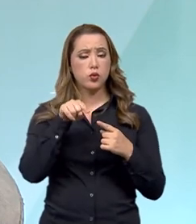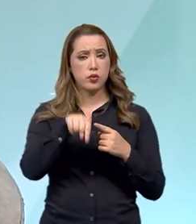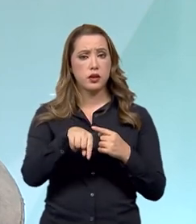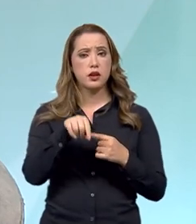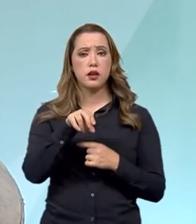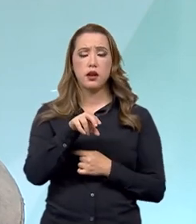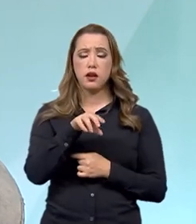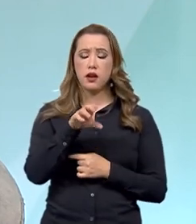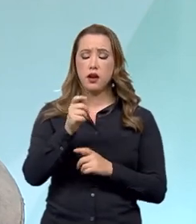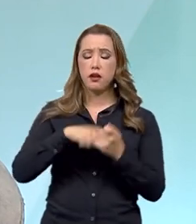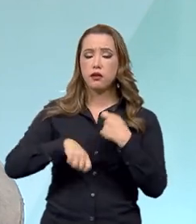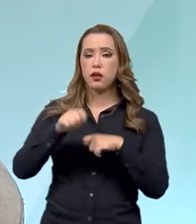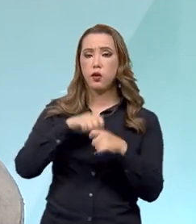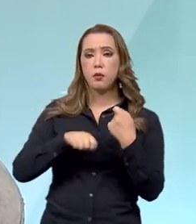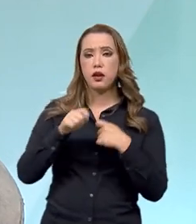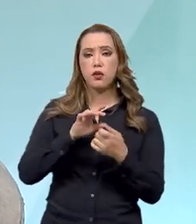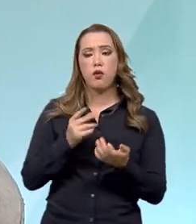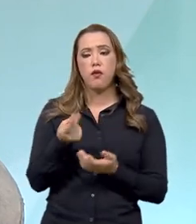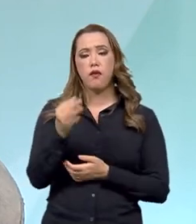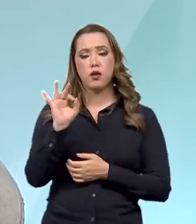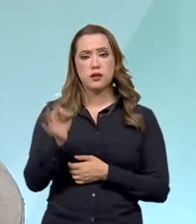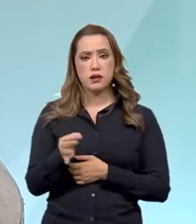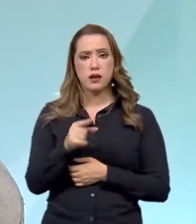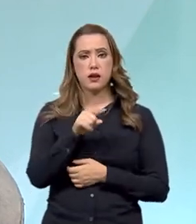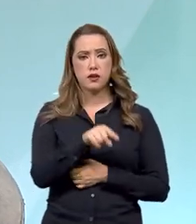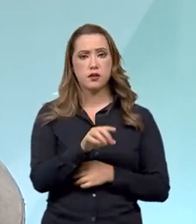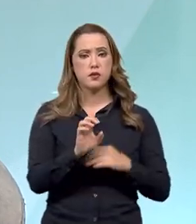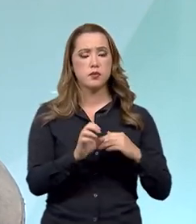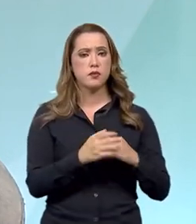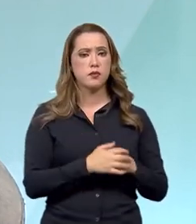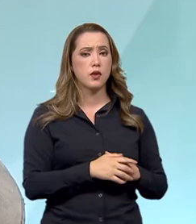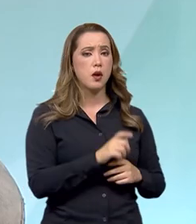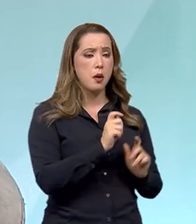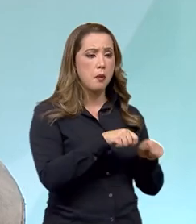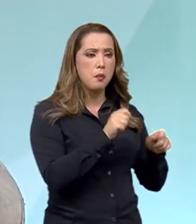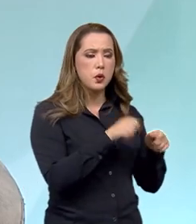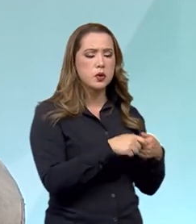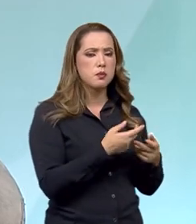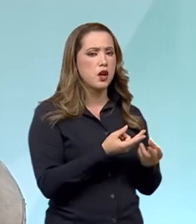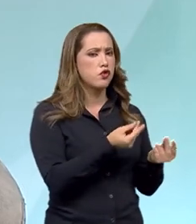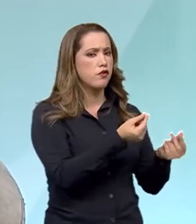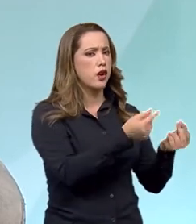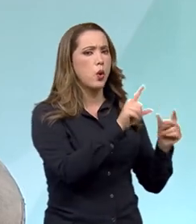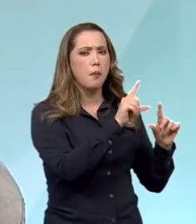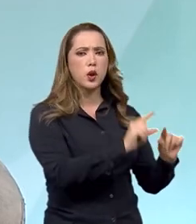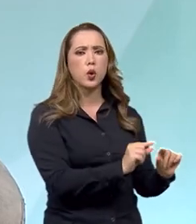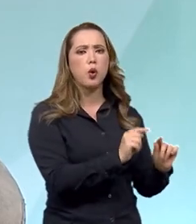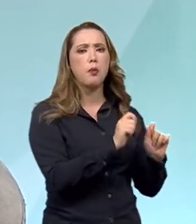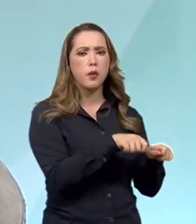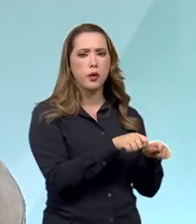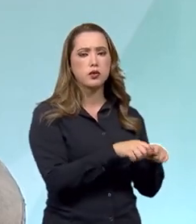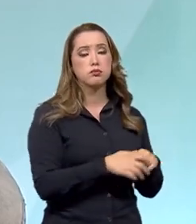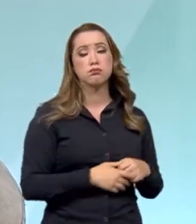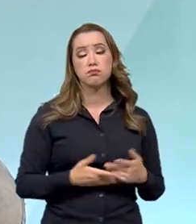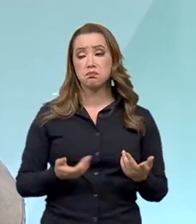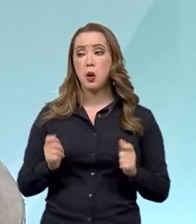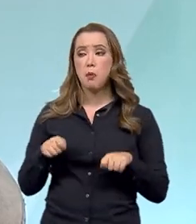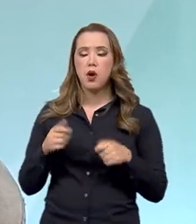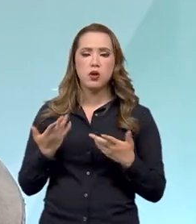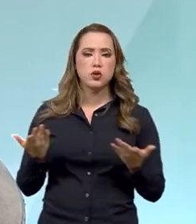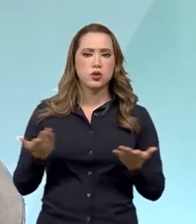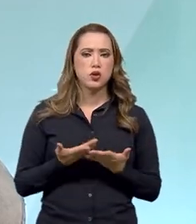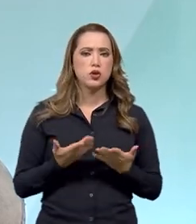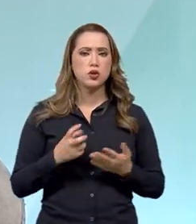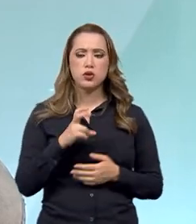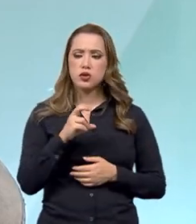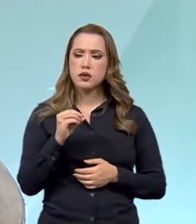porque você teria o exportador estrangido... Declarar um valor menor, um valor menor para poder ficar dentro de uma isenção que hoje é